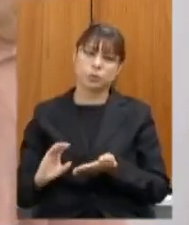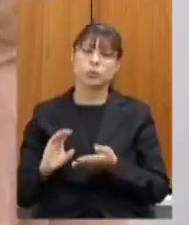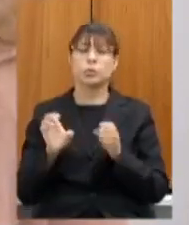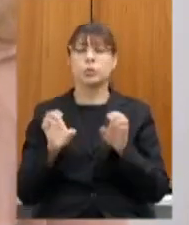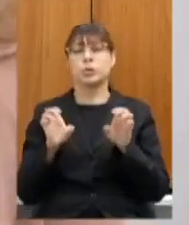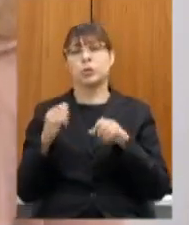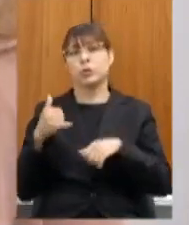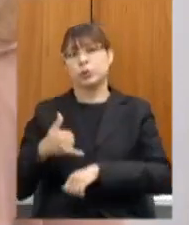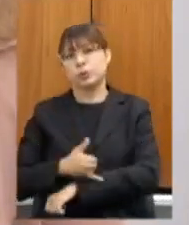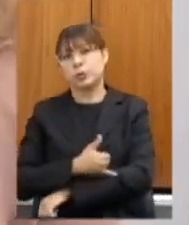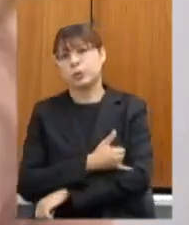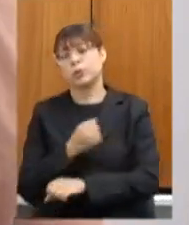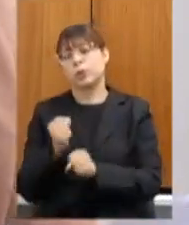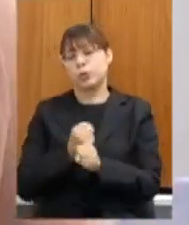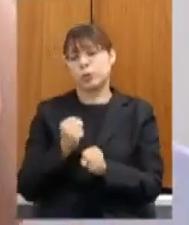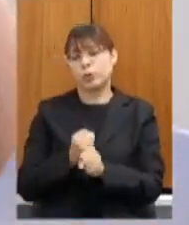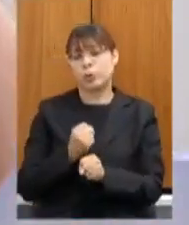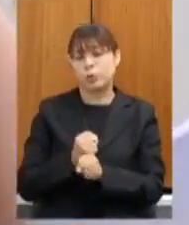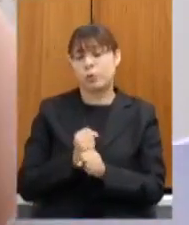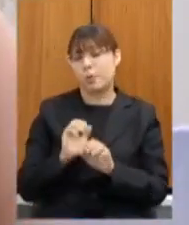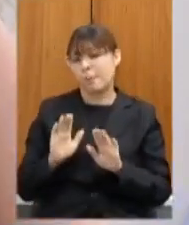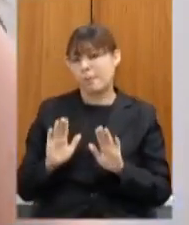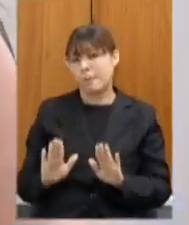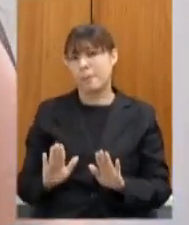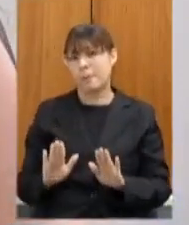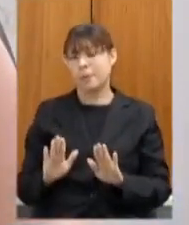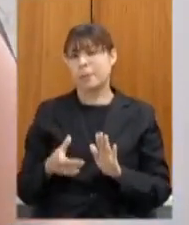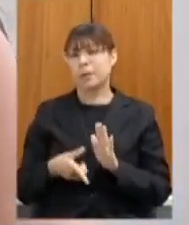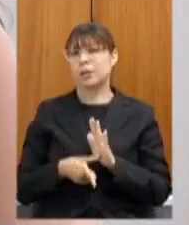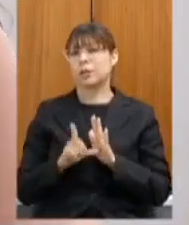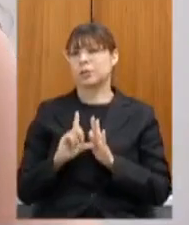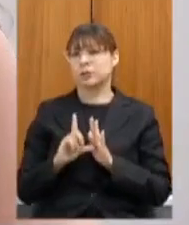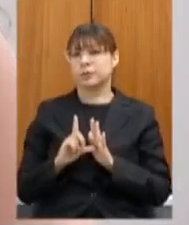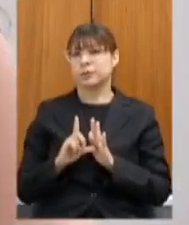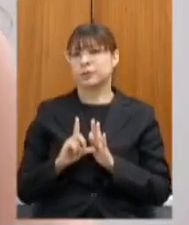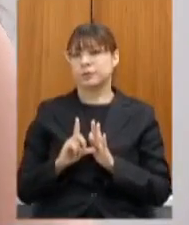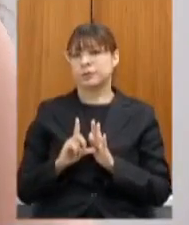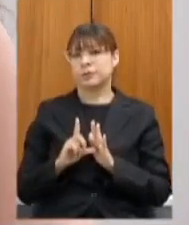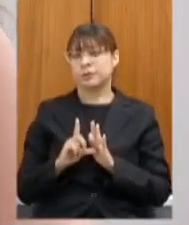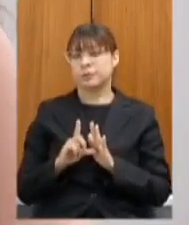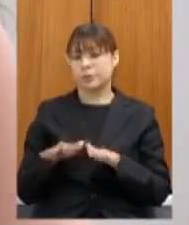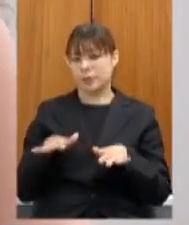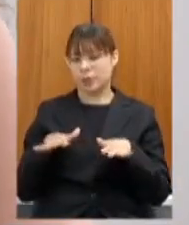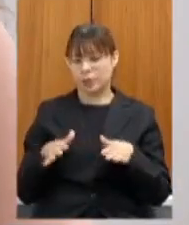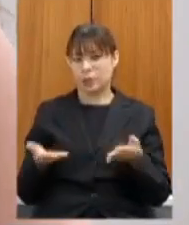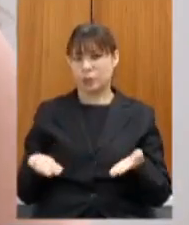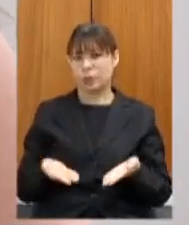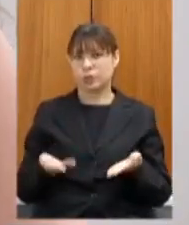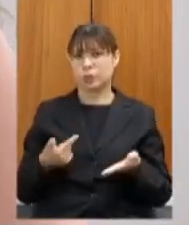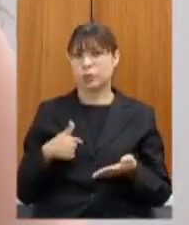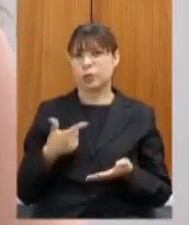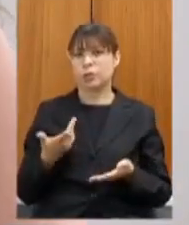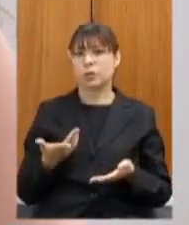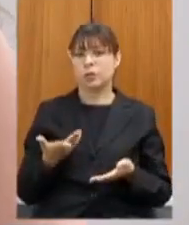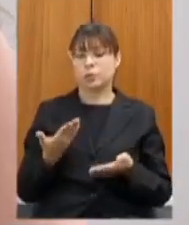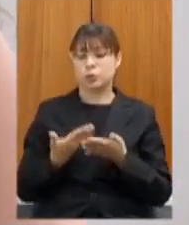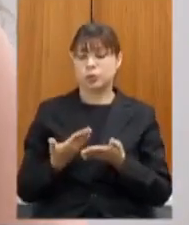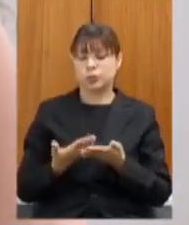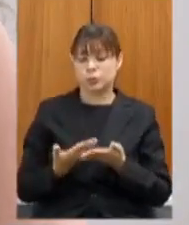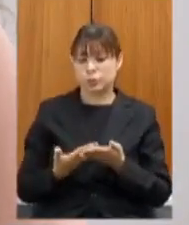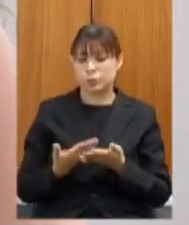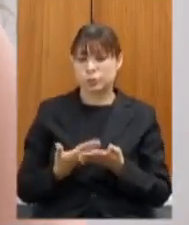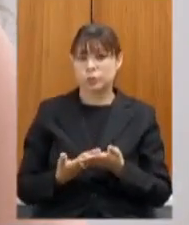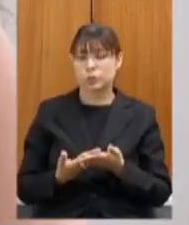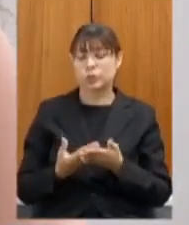infraestrutura a obras mas antes disso antes da audiência eu tive a oportunidade de fazer um estudo